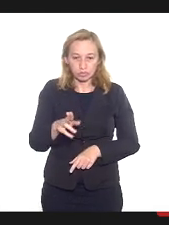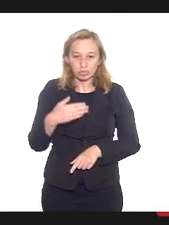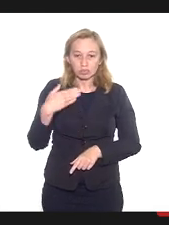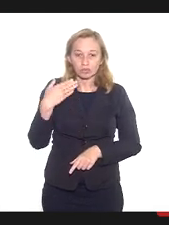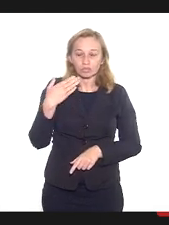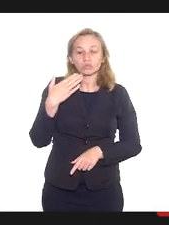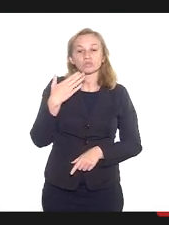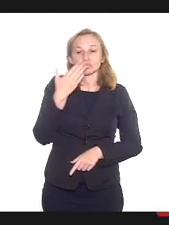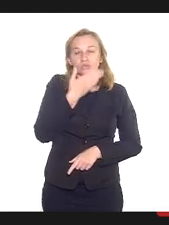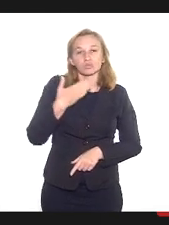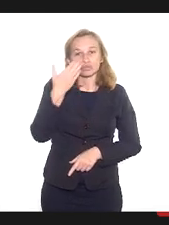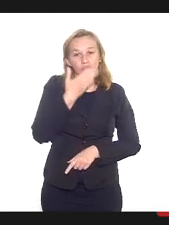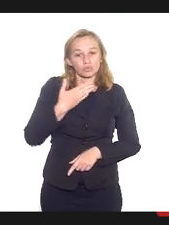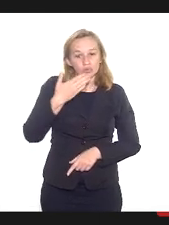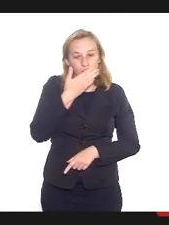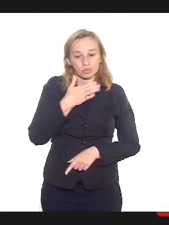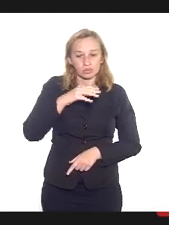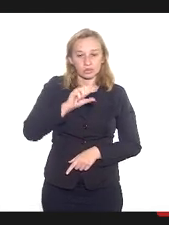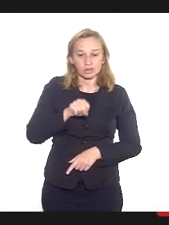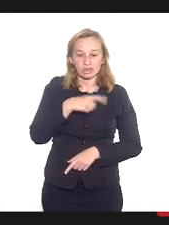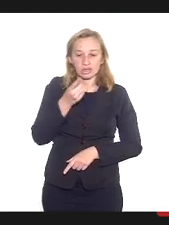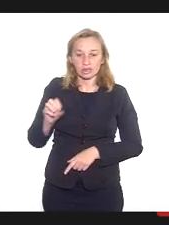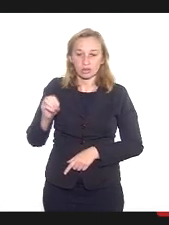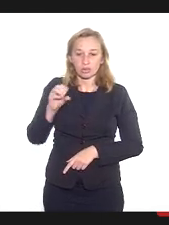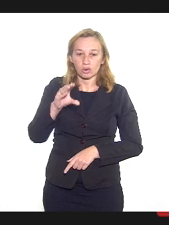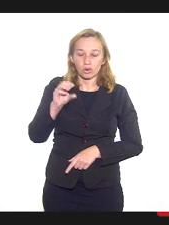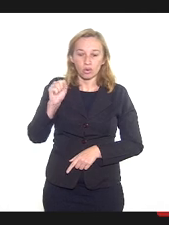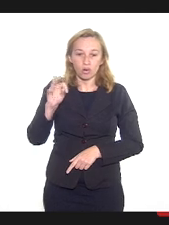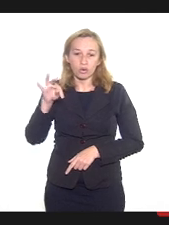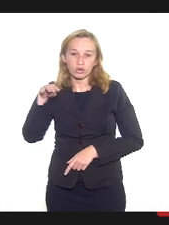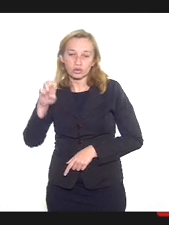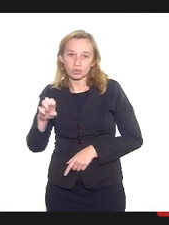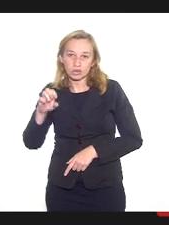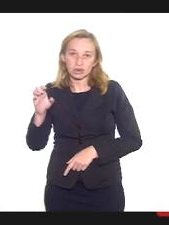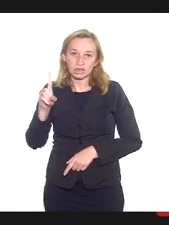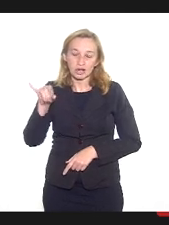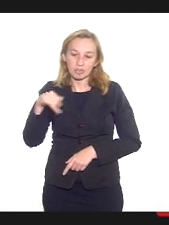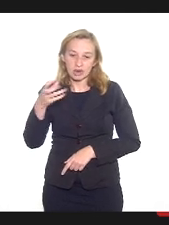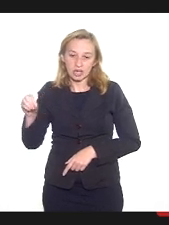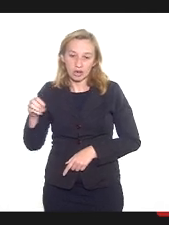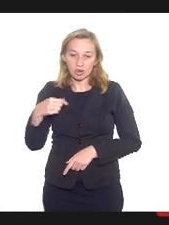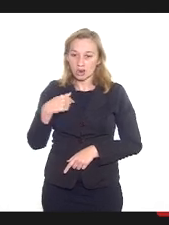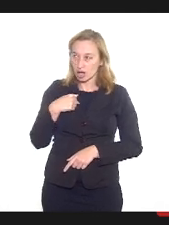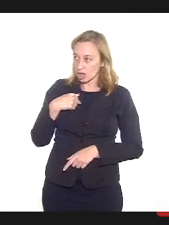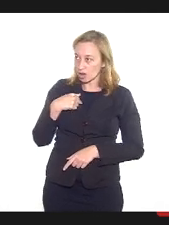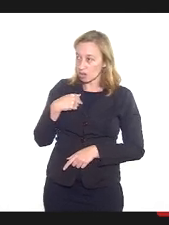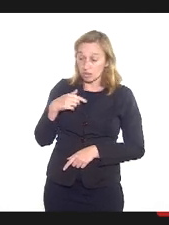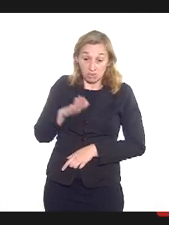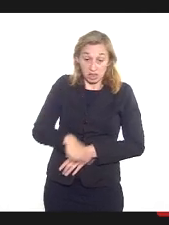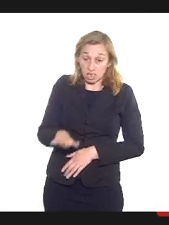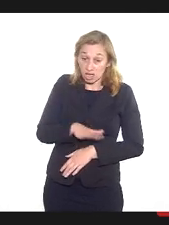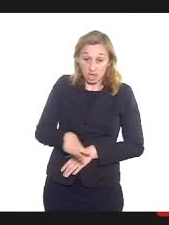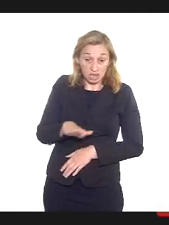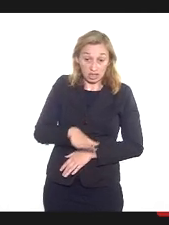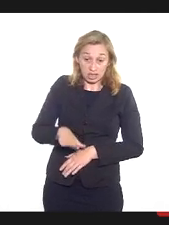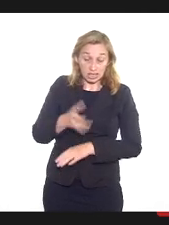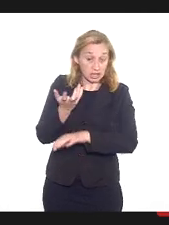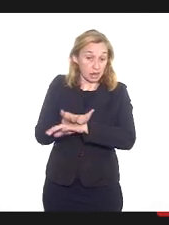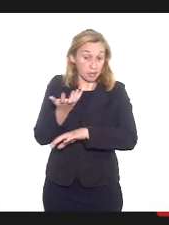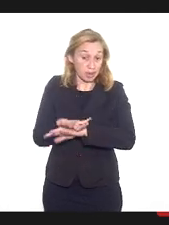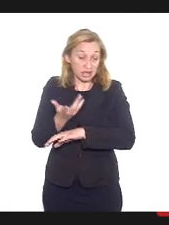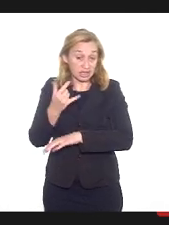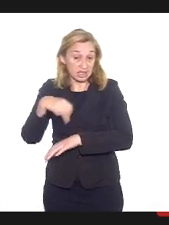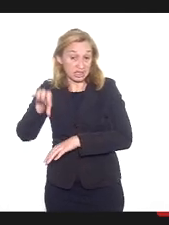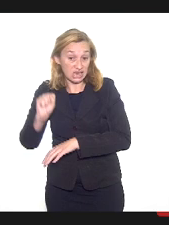Damião. Sempre foi uma tradição na minha família, eu sou do bairro de Jacarepaguá, da Praça Seca, minha mãe sempre distribuiu